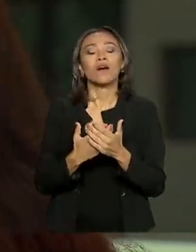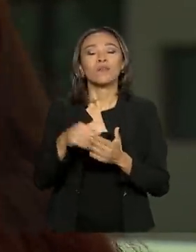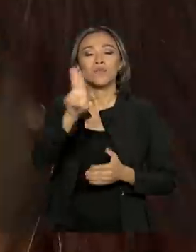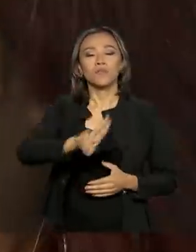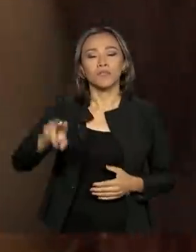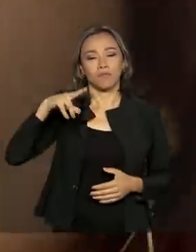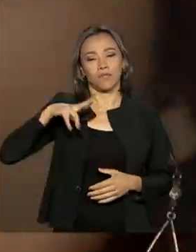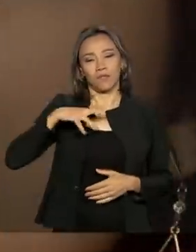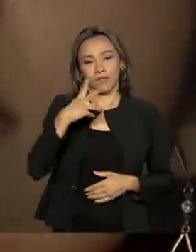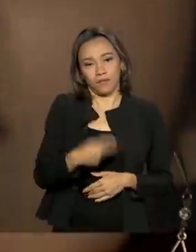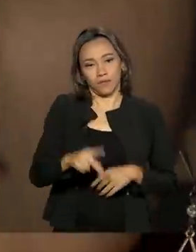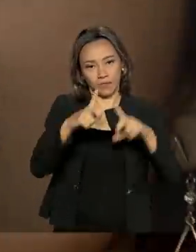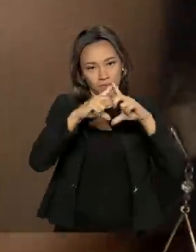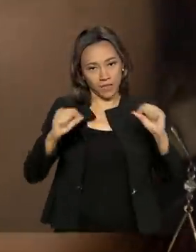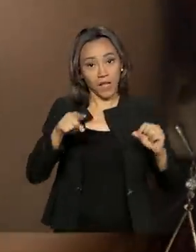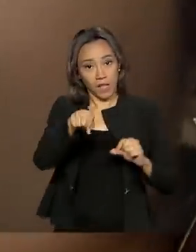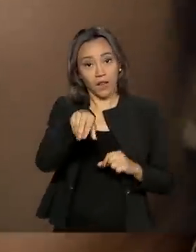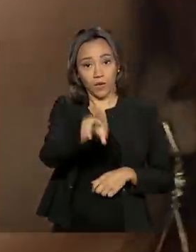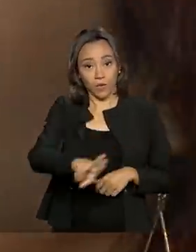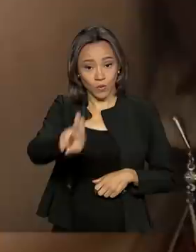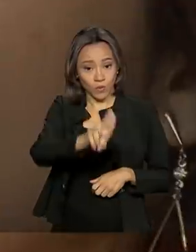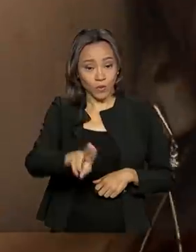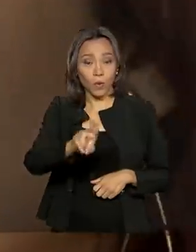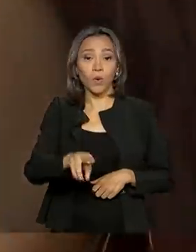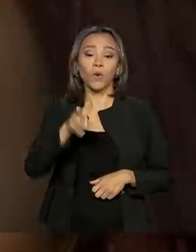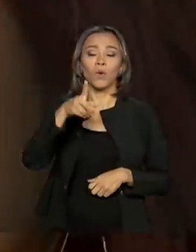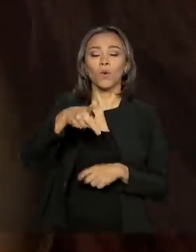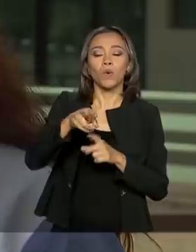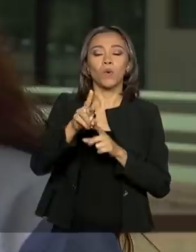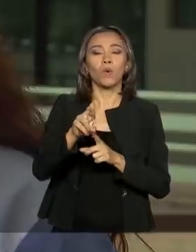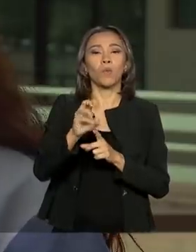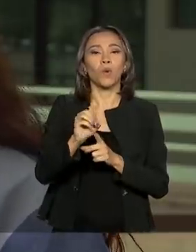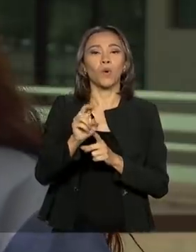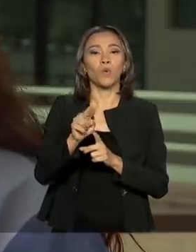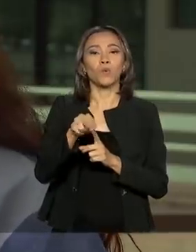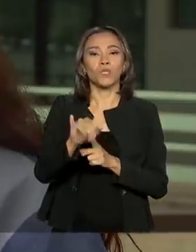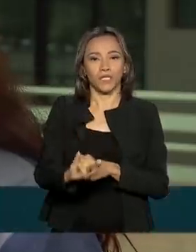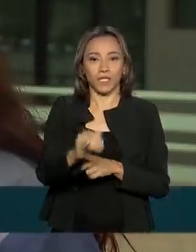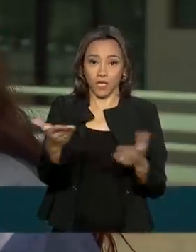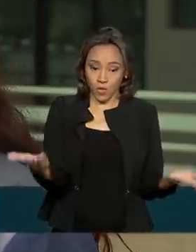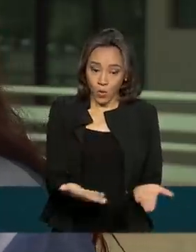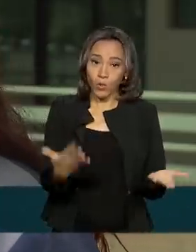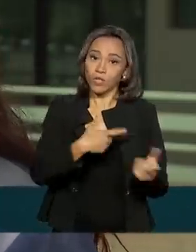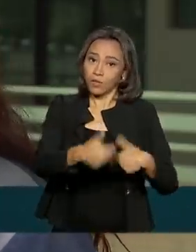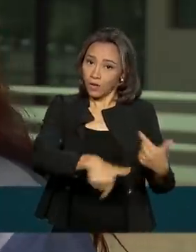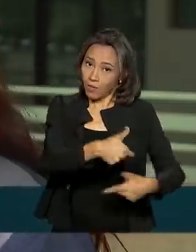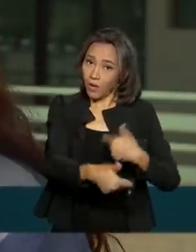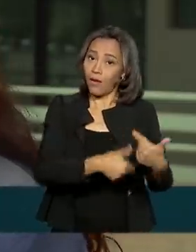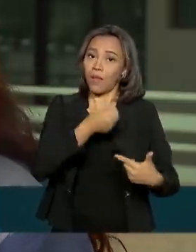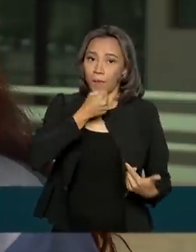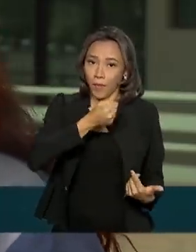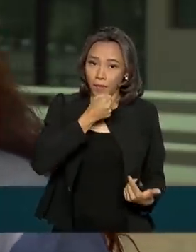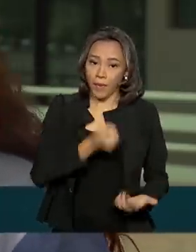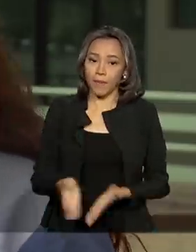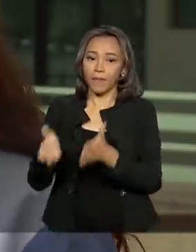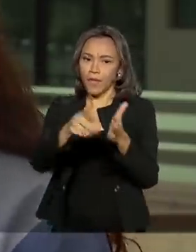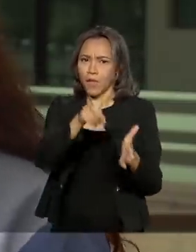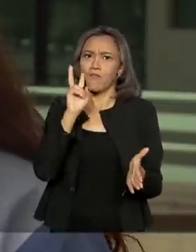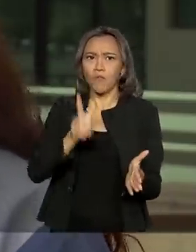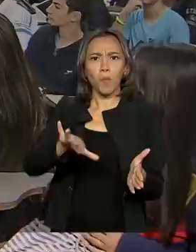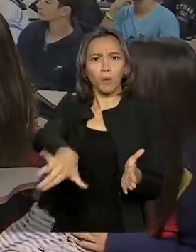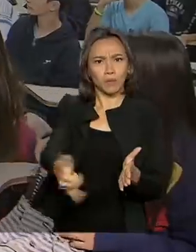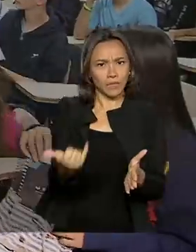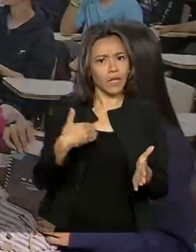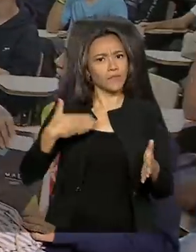de Brasília. Ela usou o Prouni e hoje está atuando na profissão. Me dediquei bastante e vi ali uma oportunidade mesmo para ir para o ensino